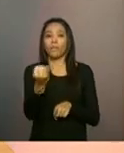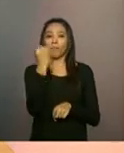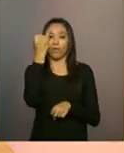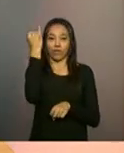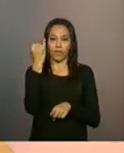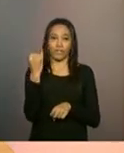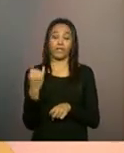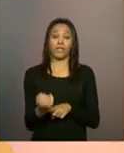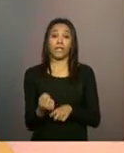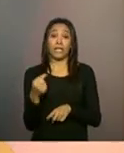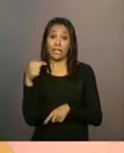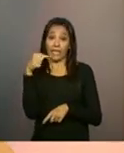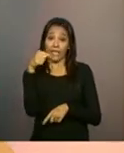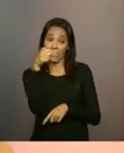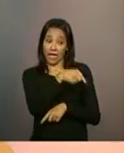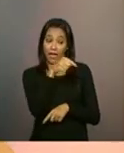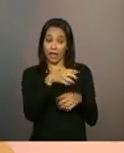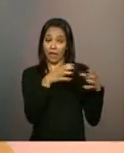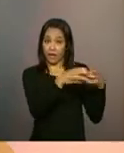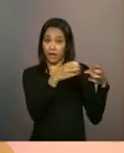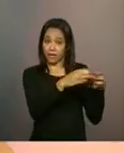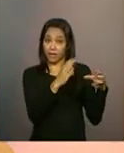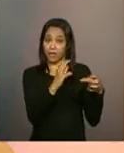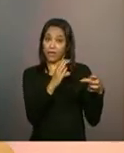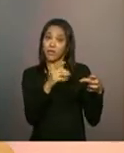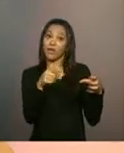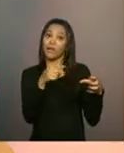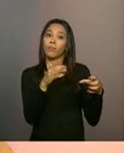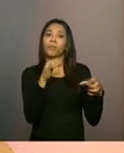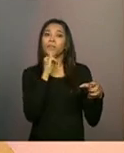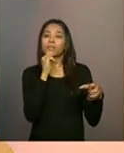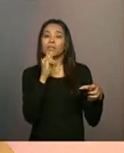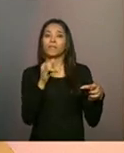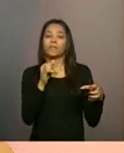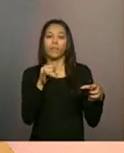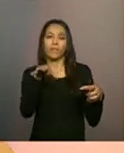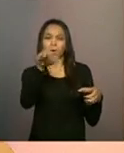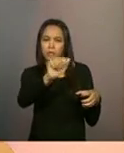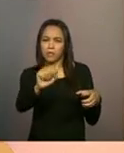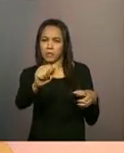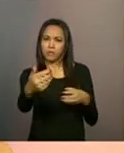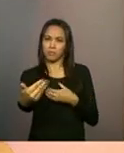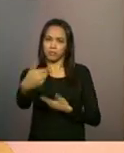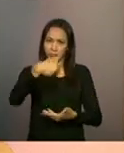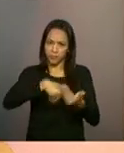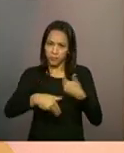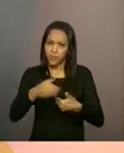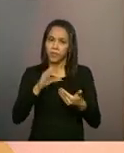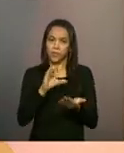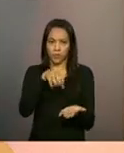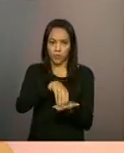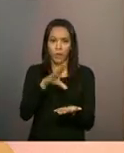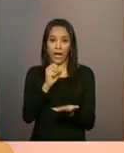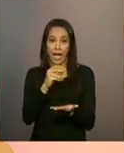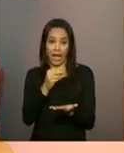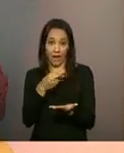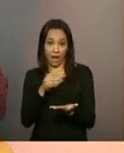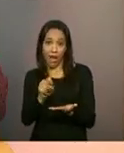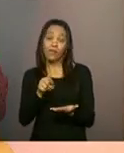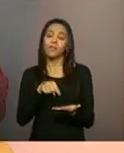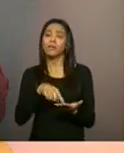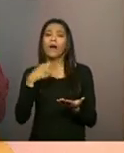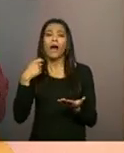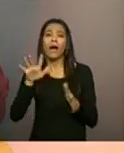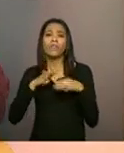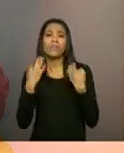uma relação próxima do CRAS, porque um adolescente ou uma criança que está sendo atendida no serviço, a família dela pode